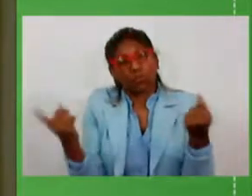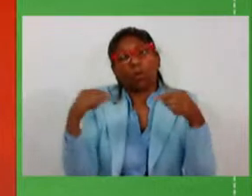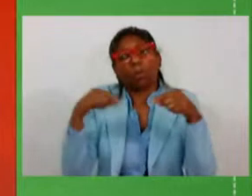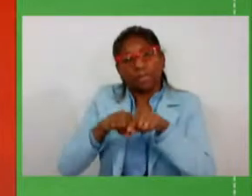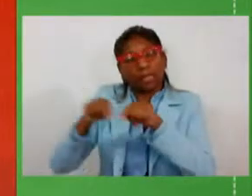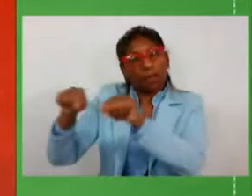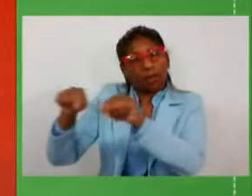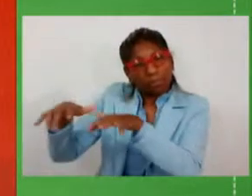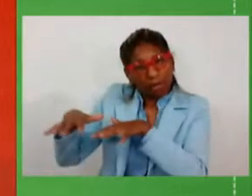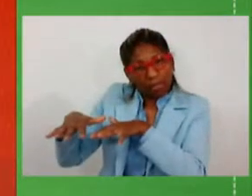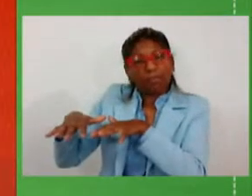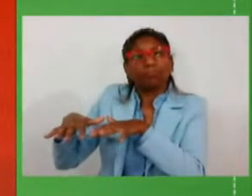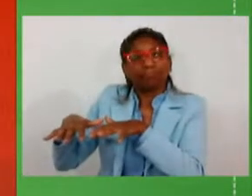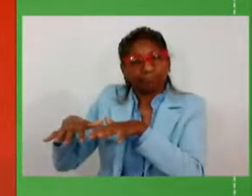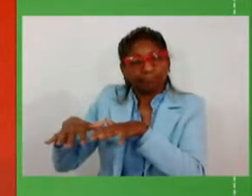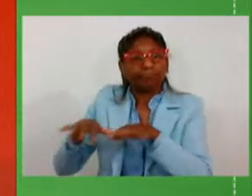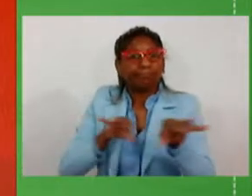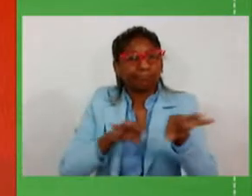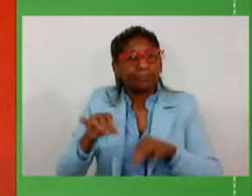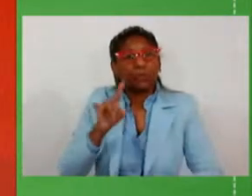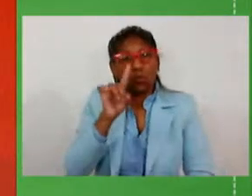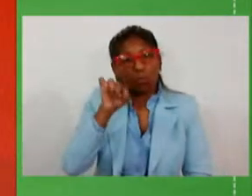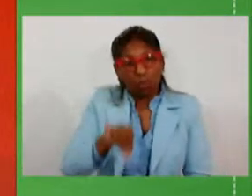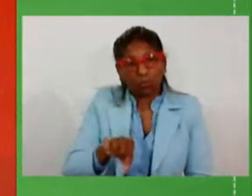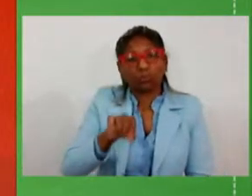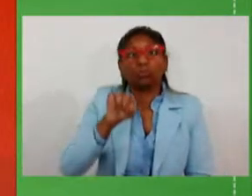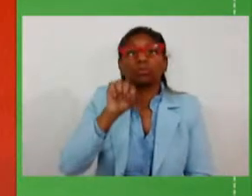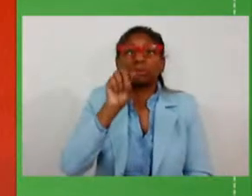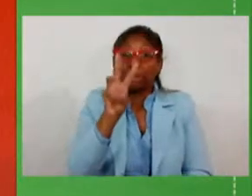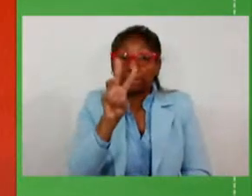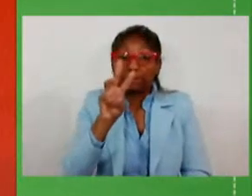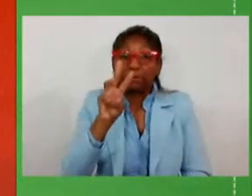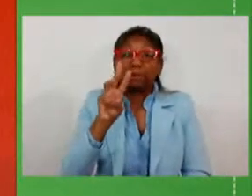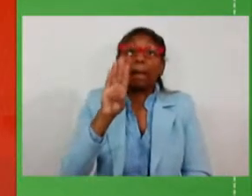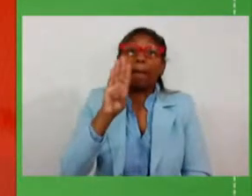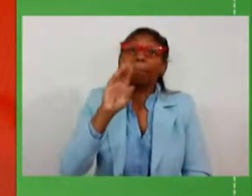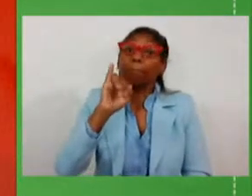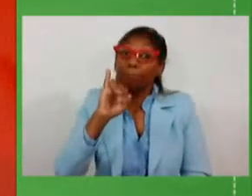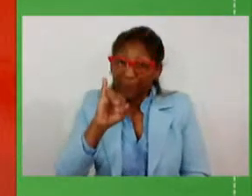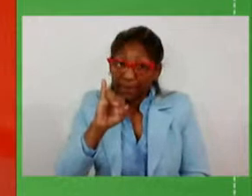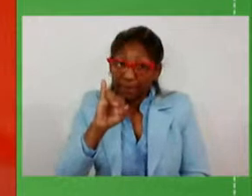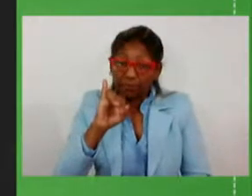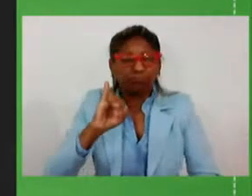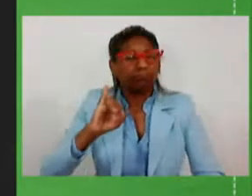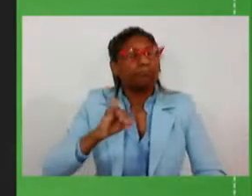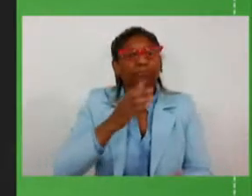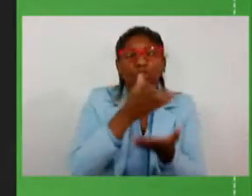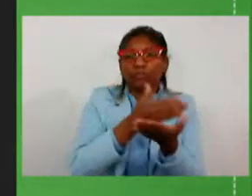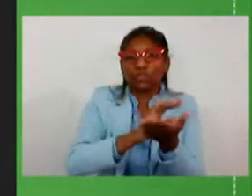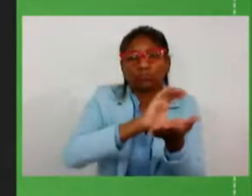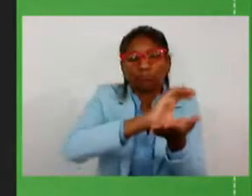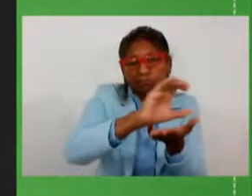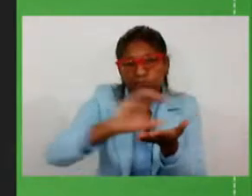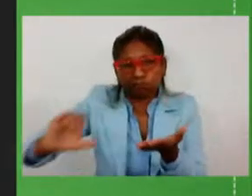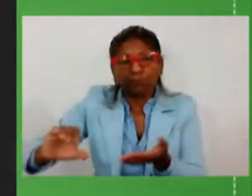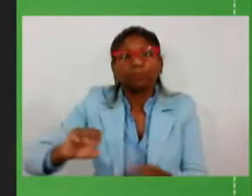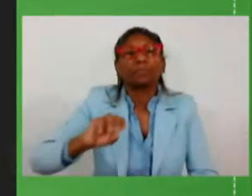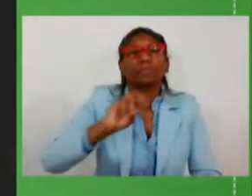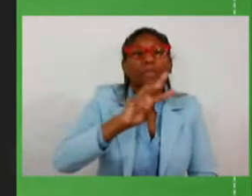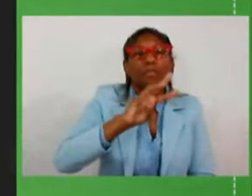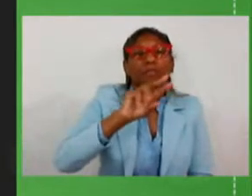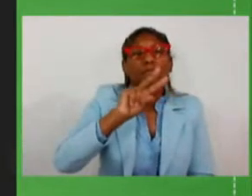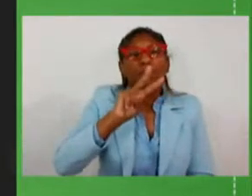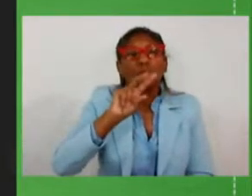Legislativa, prevê 1,3 bilhão de reais distribuídos dessa forma. 328 milhões de reais irão